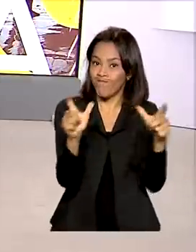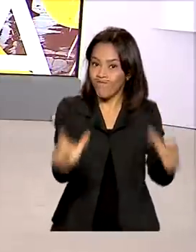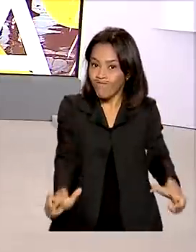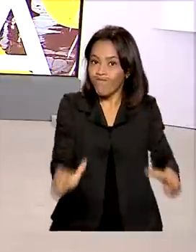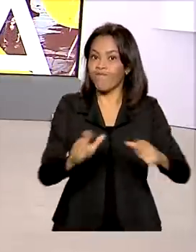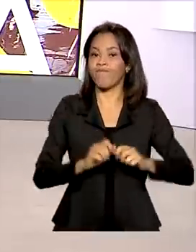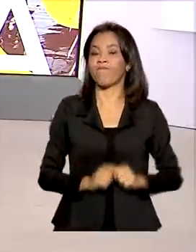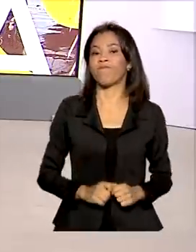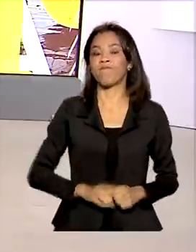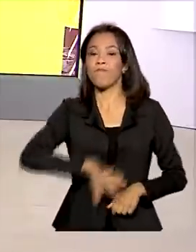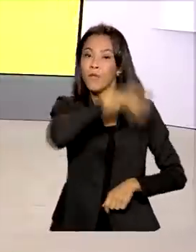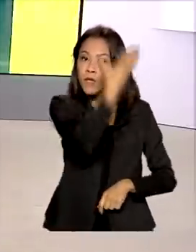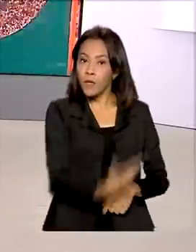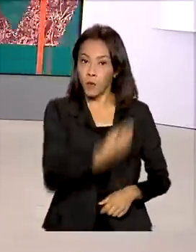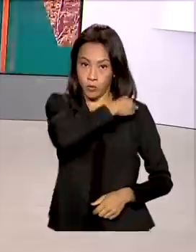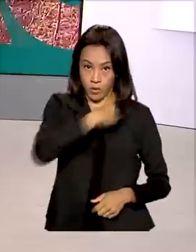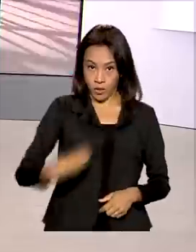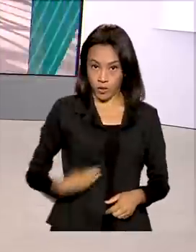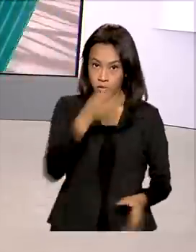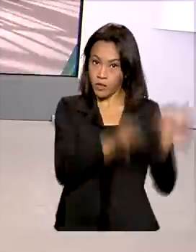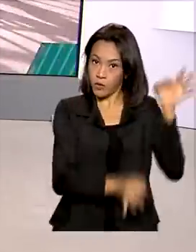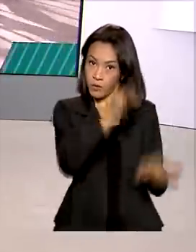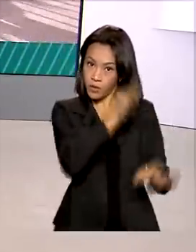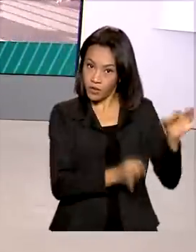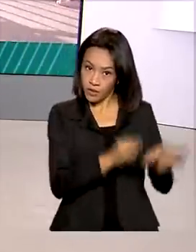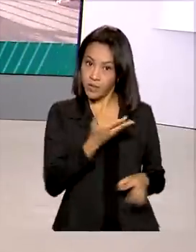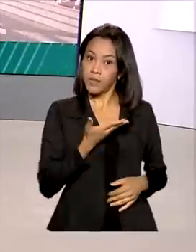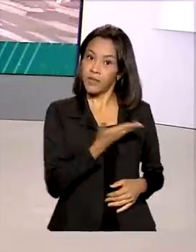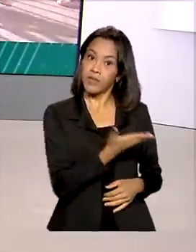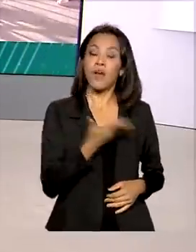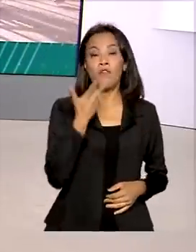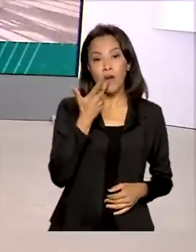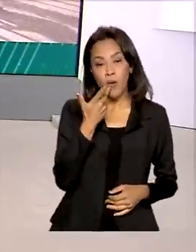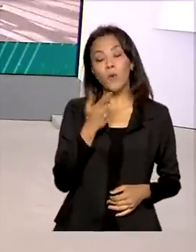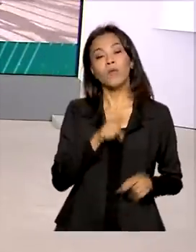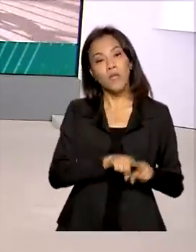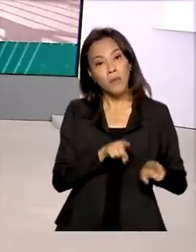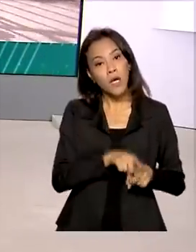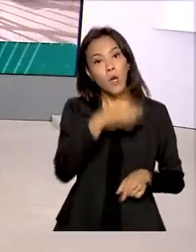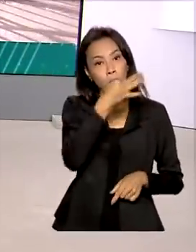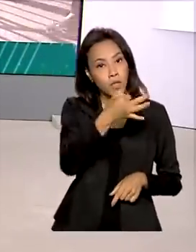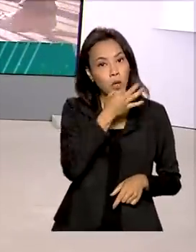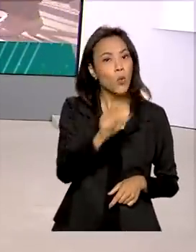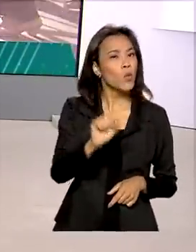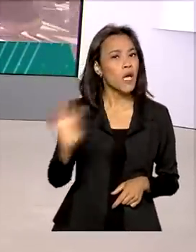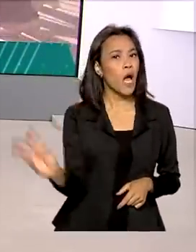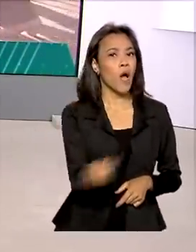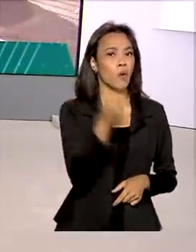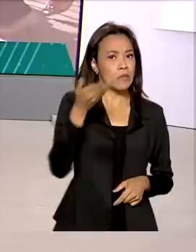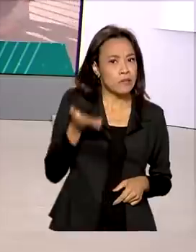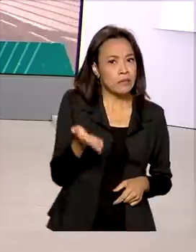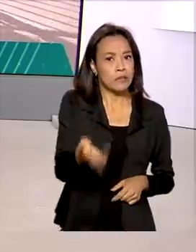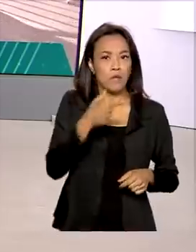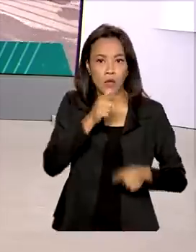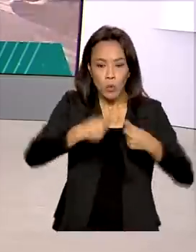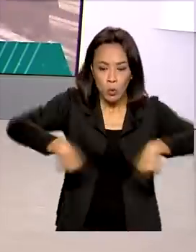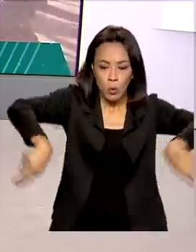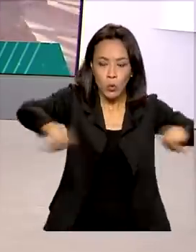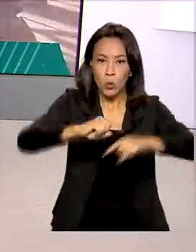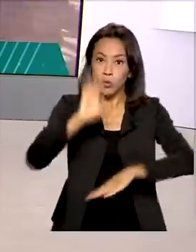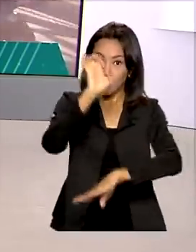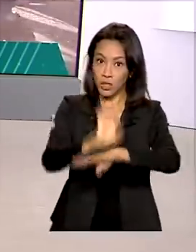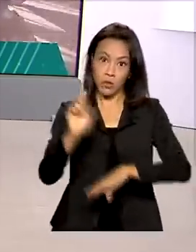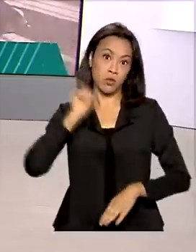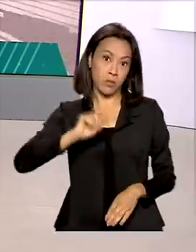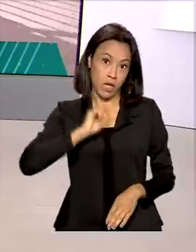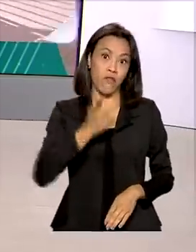ministro da Justiça e Segurança Pública, Anderson Torres, também se manifestou sobre a tragédia e reforçou que a Polícia